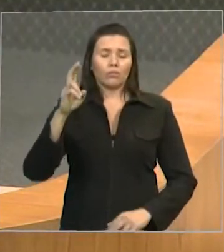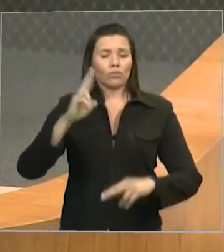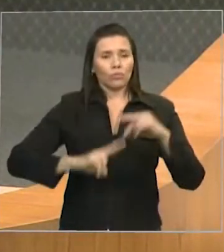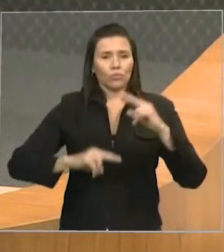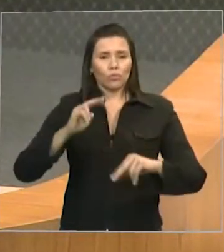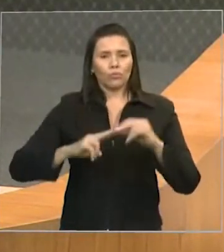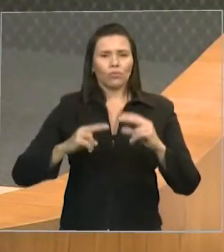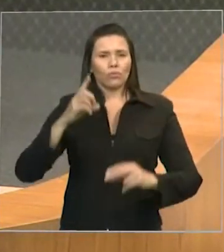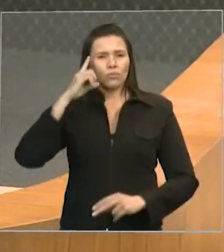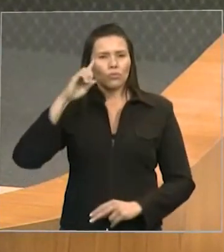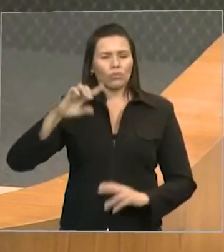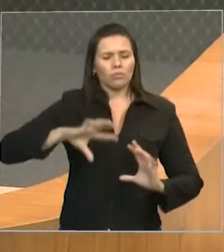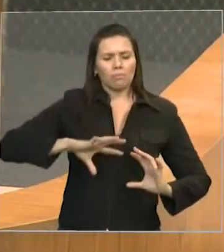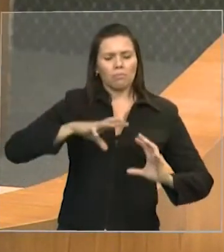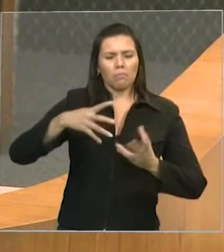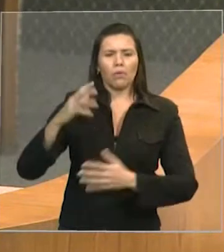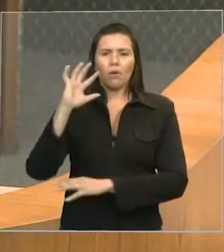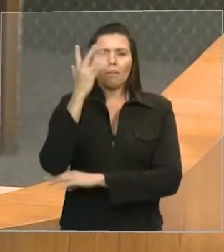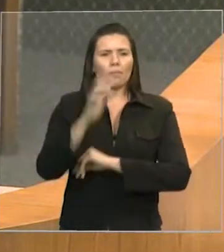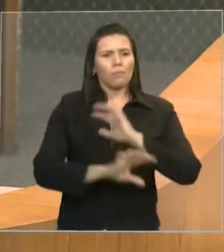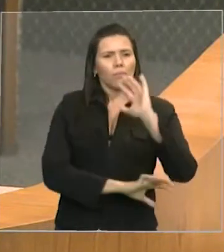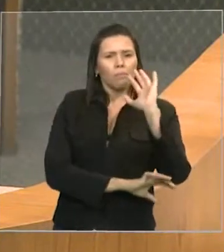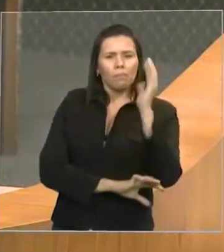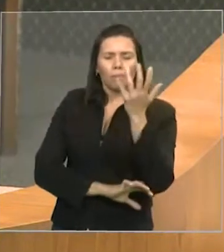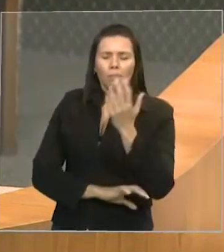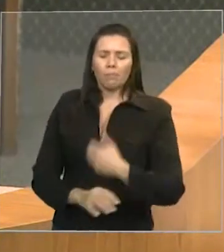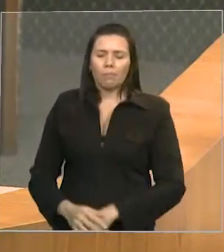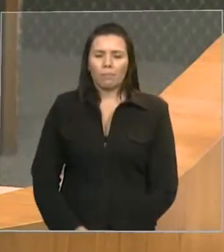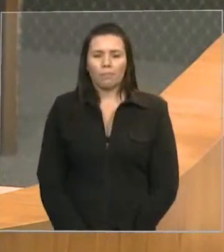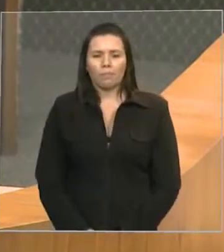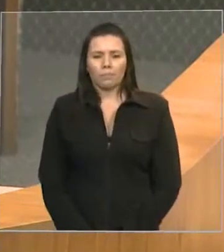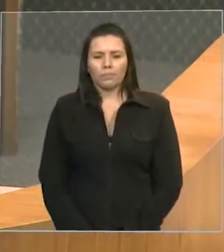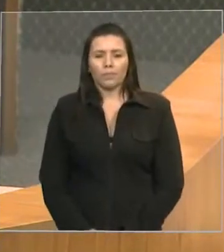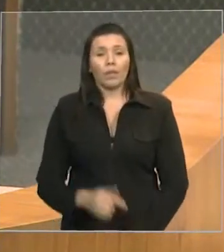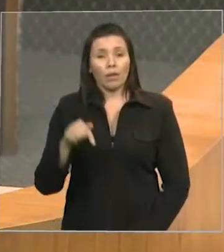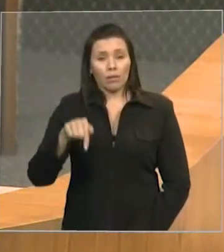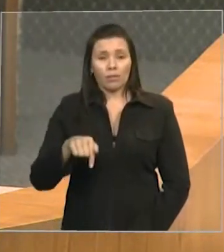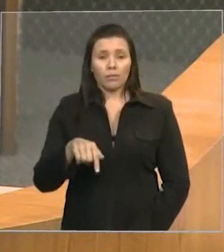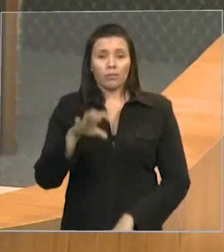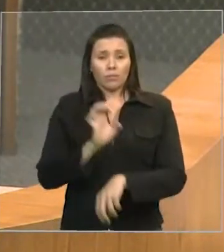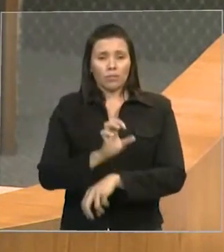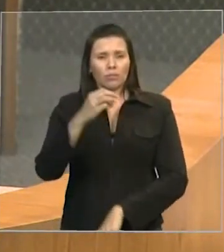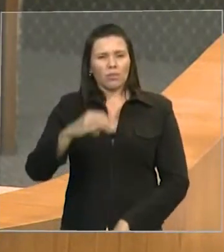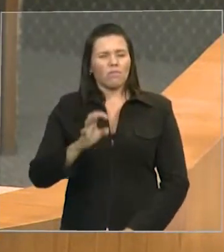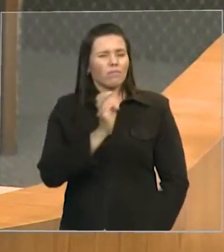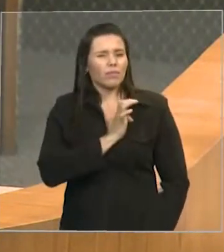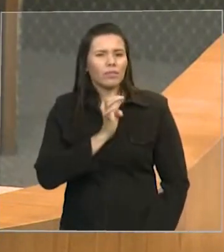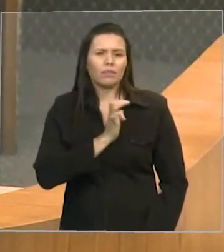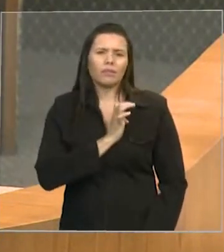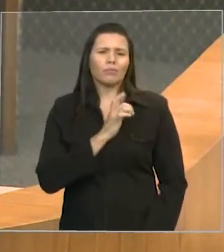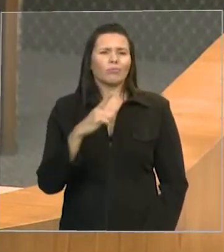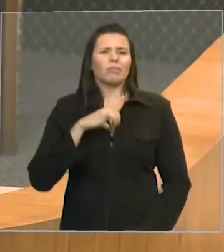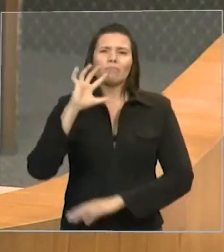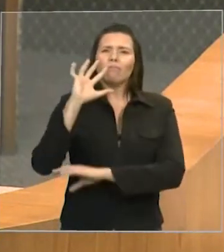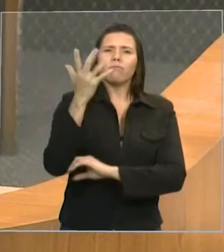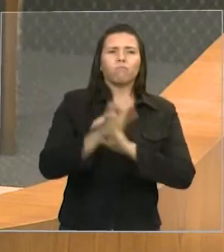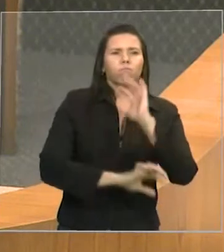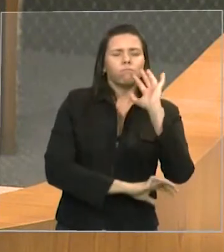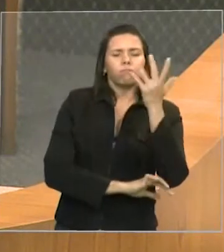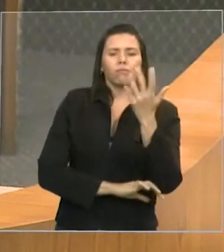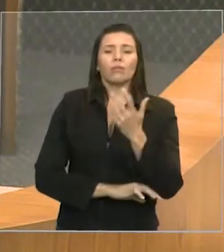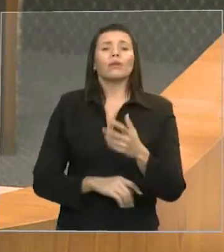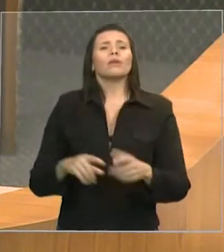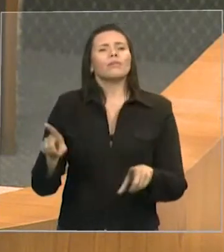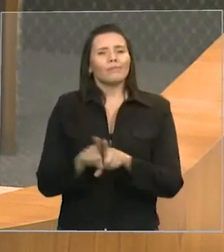Mundial do Meio Ambiente, Dia Mundial do Meio Ambiente, porque o Maranhão é rico, porque o Maranhão é rico, tanto na